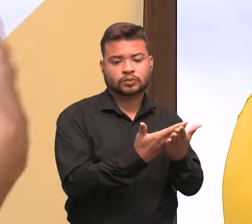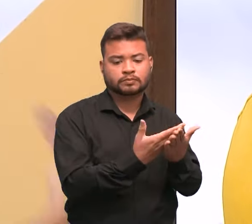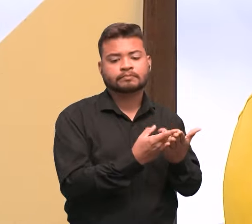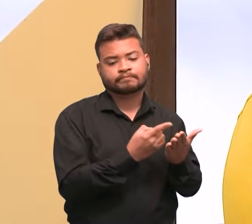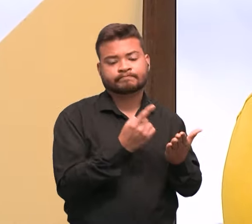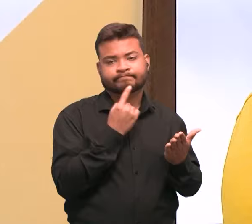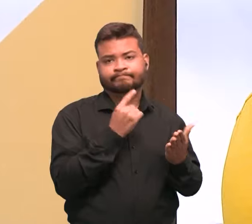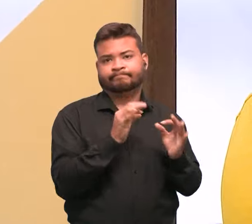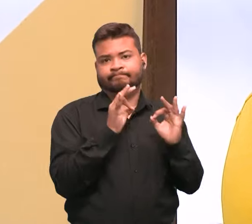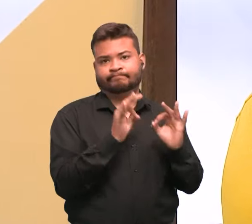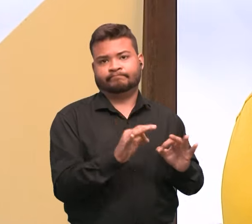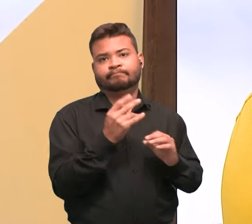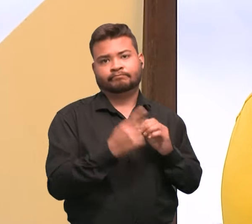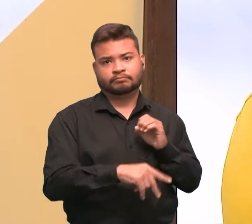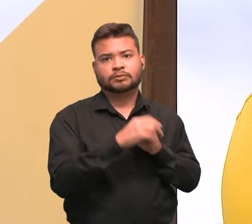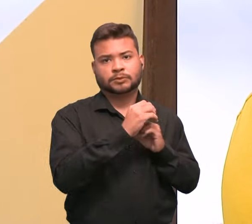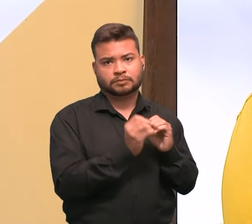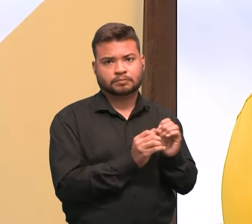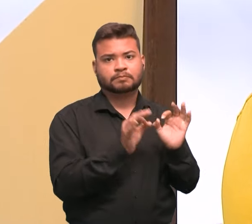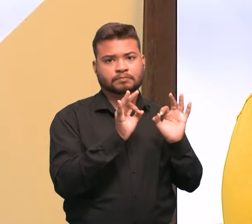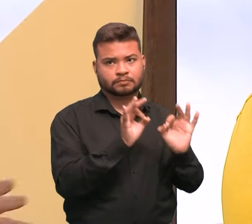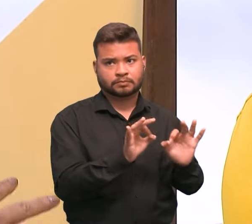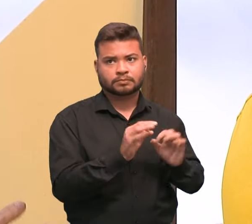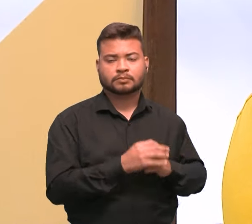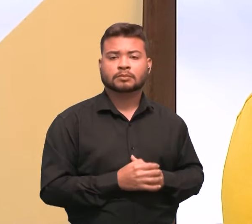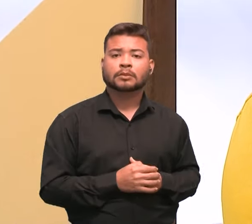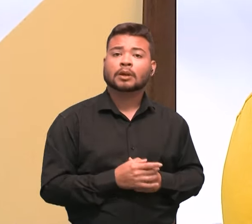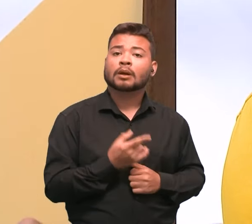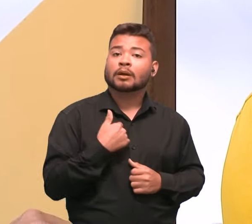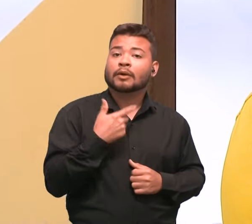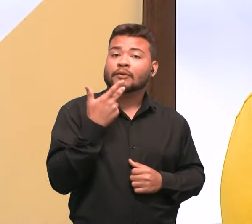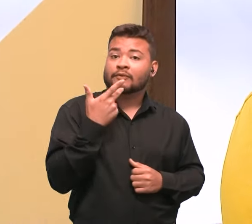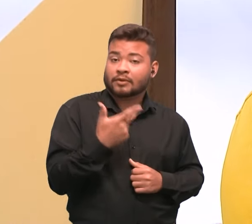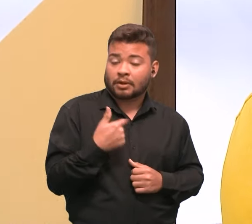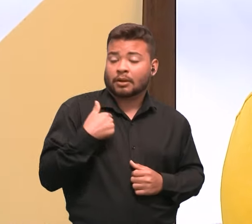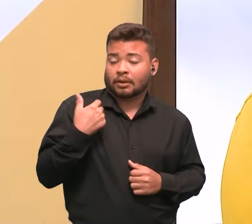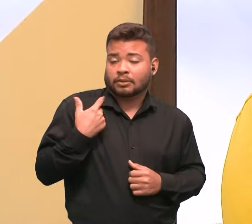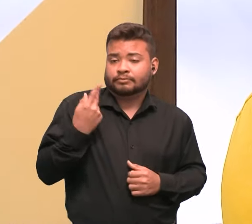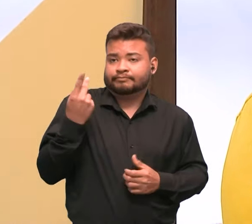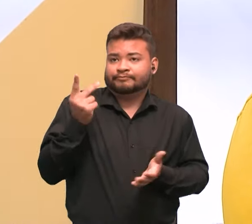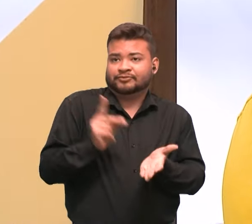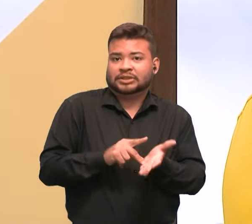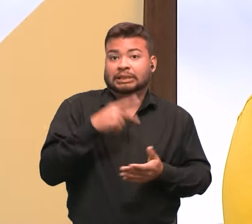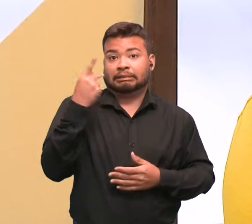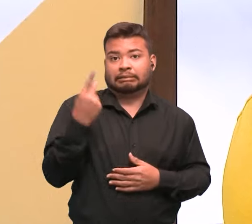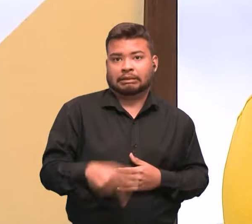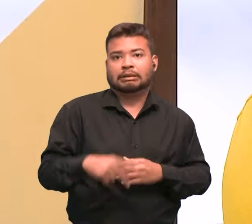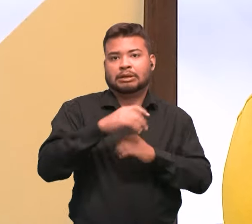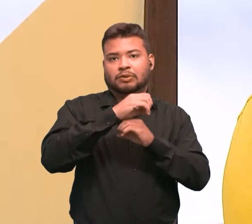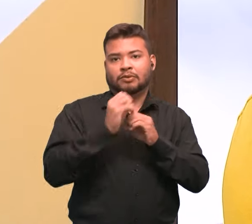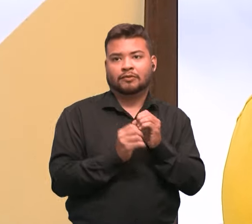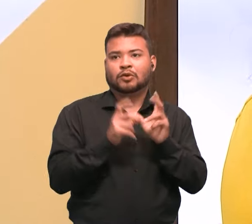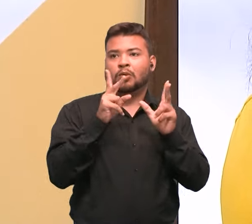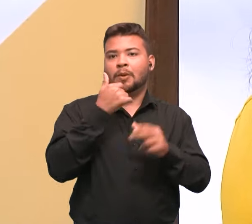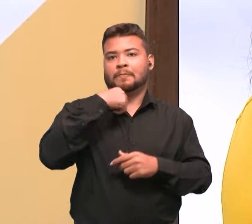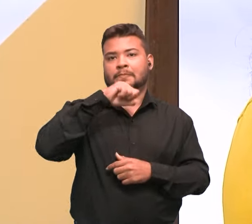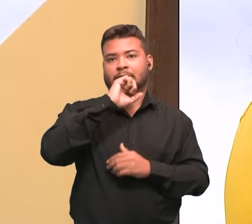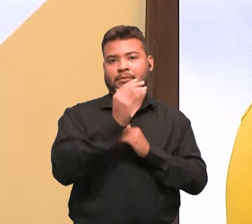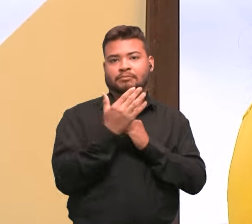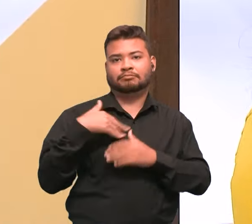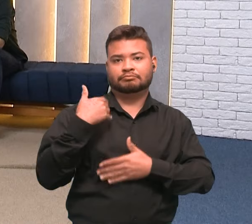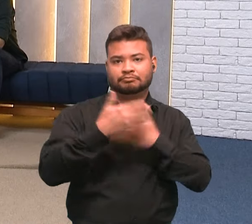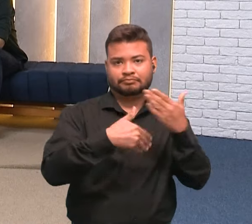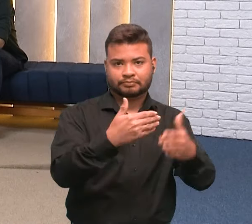nasceu da universidade também. Então, eu falo que eu sou fruto aqui, né, da UFG, com certeza. Que bacana.